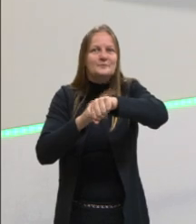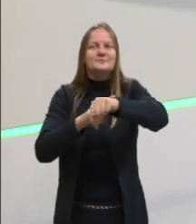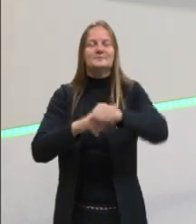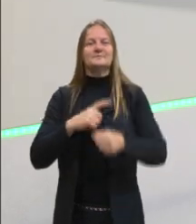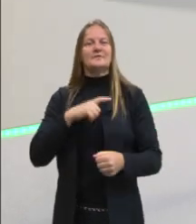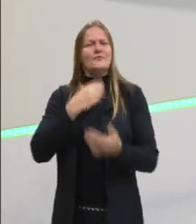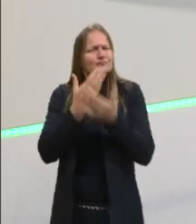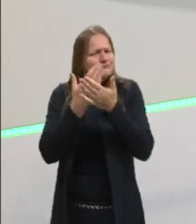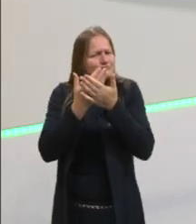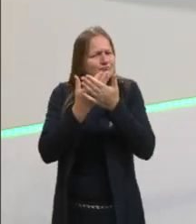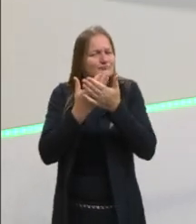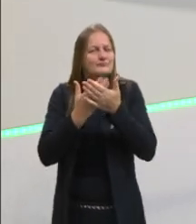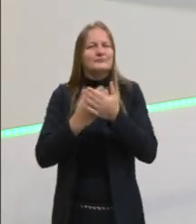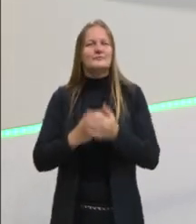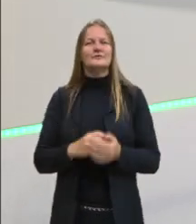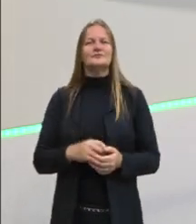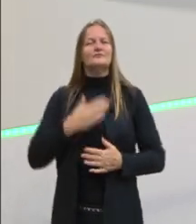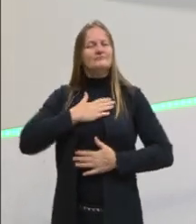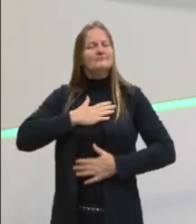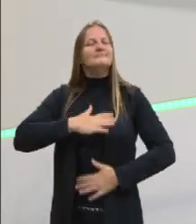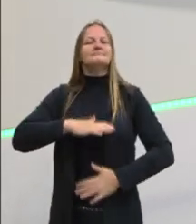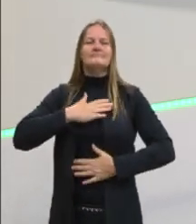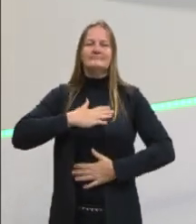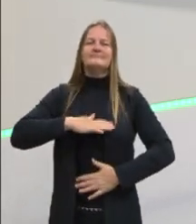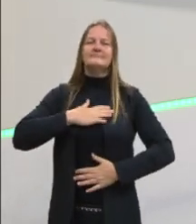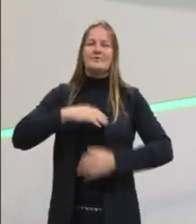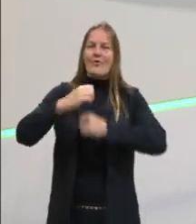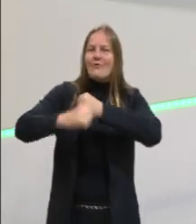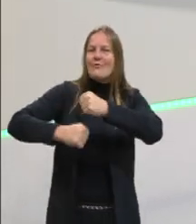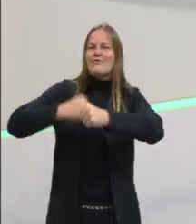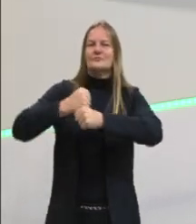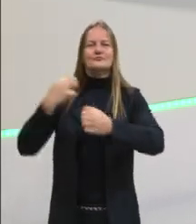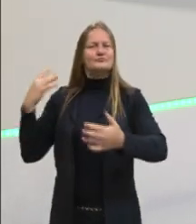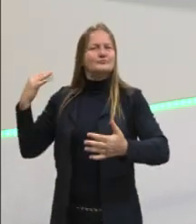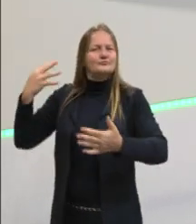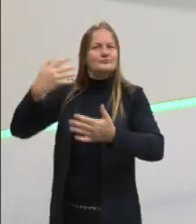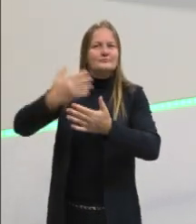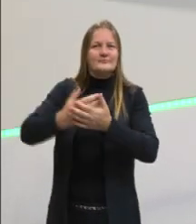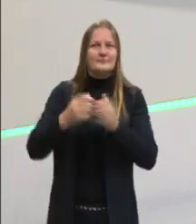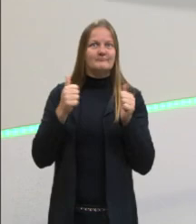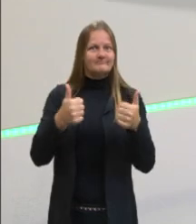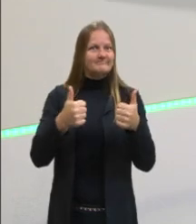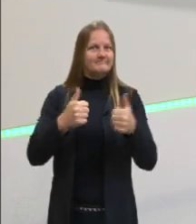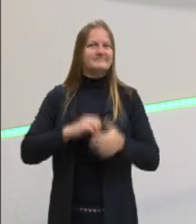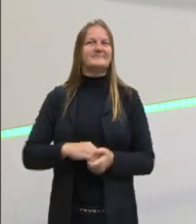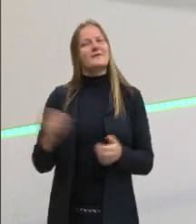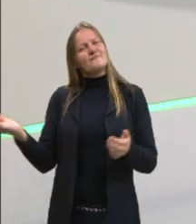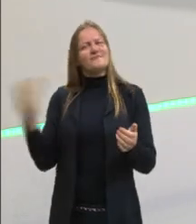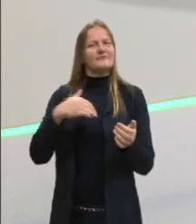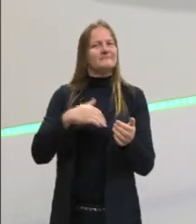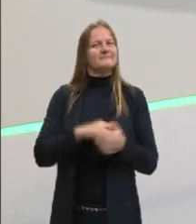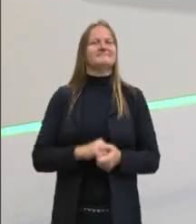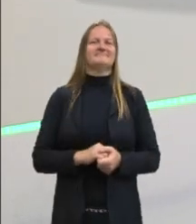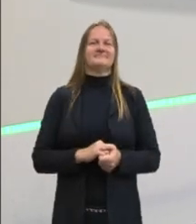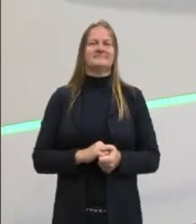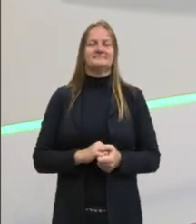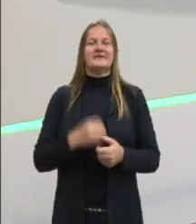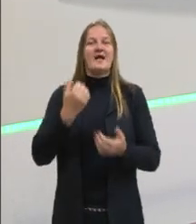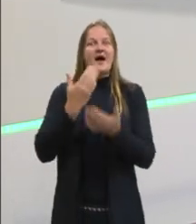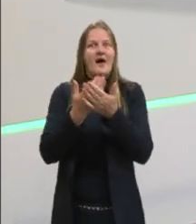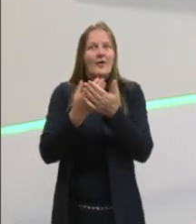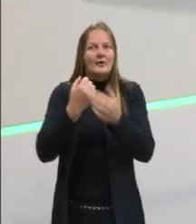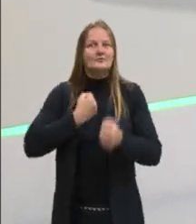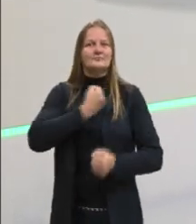vamos estudando aí bem tranquilamente ao longo do ano, que vai dar tudo certo. Simbora então, aula número nove.